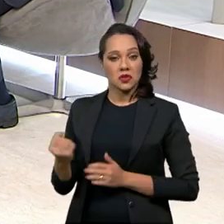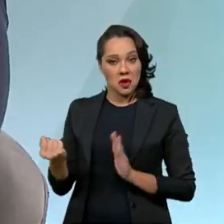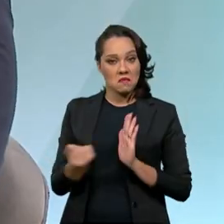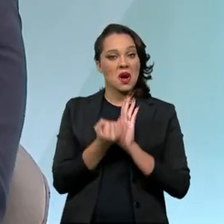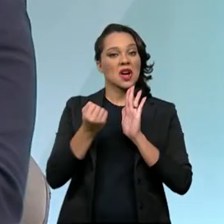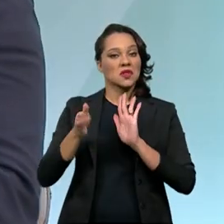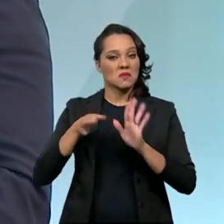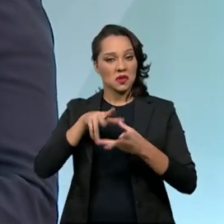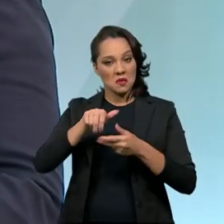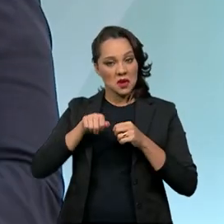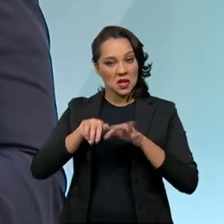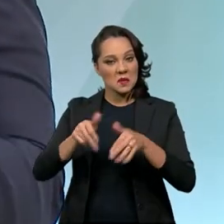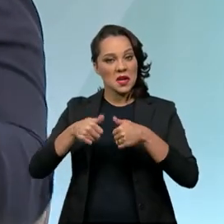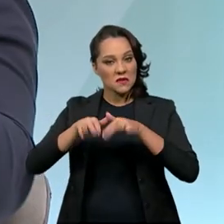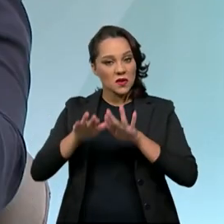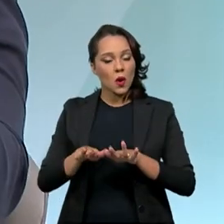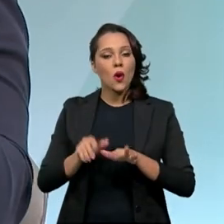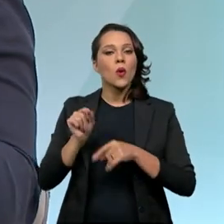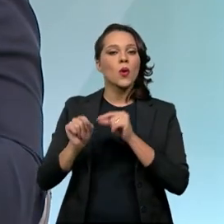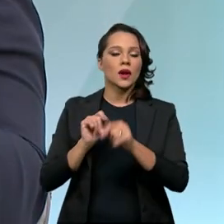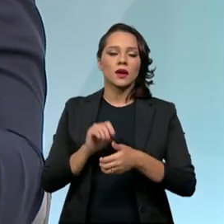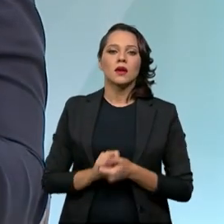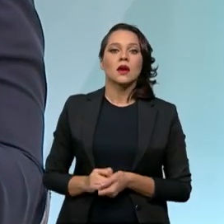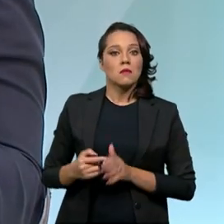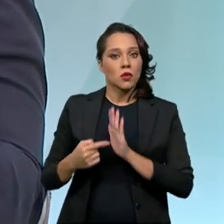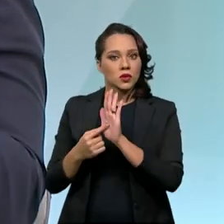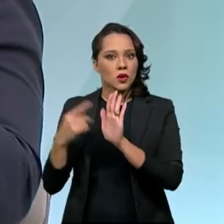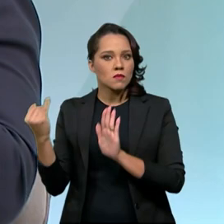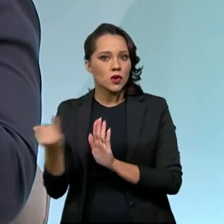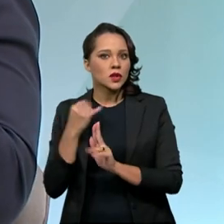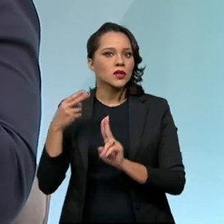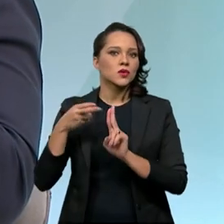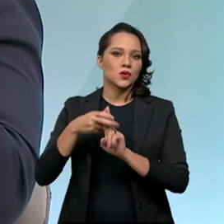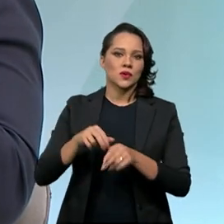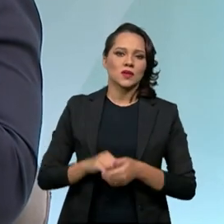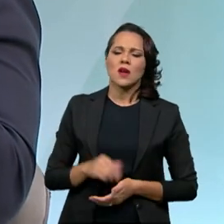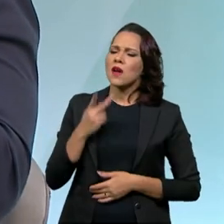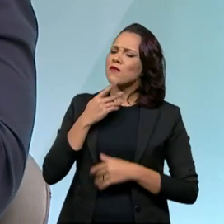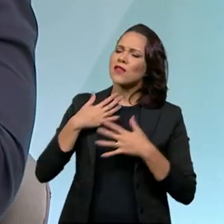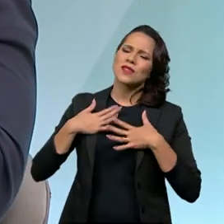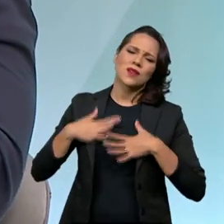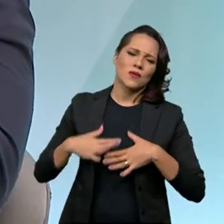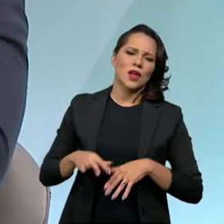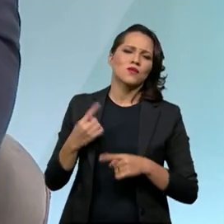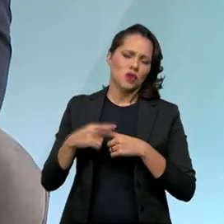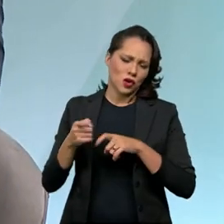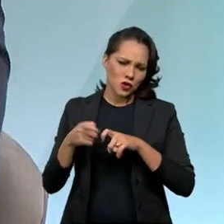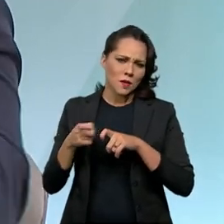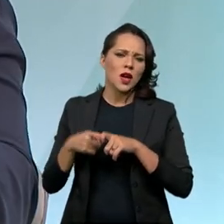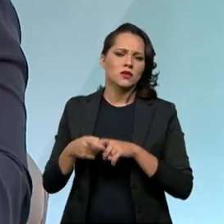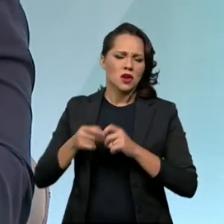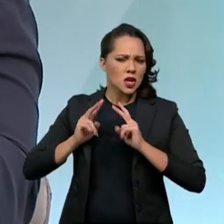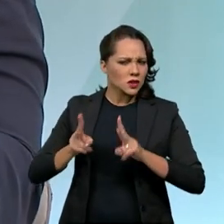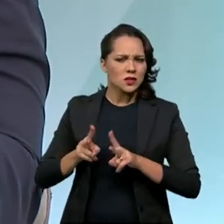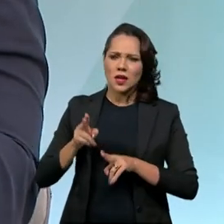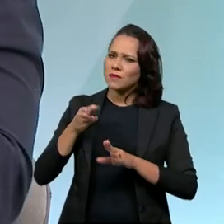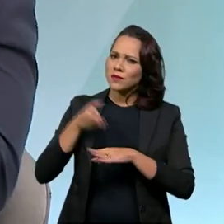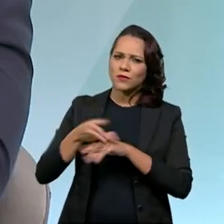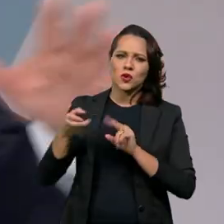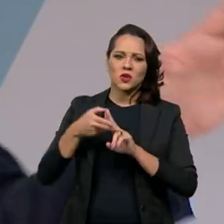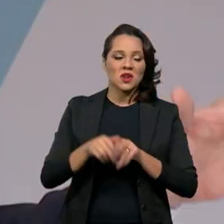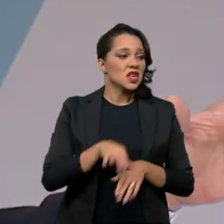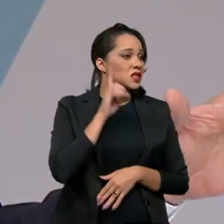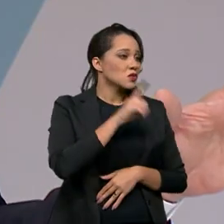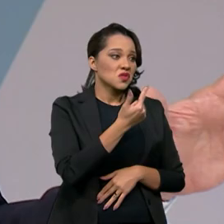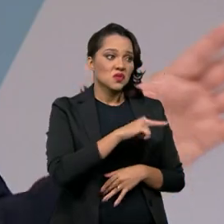da pandemia é que não só trouxe a importância do SUS, eu falo com toda tranquilidade, porque eu sou médico que sempre vivi no SUS. Ou seja, nos